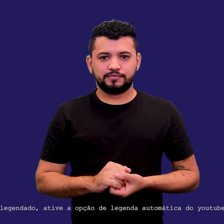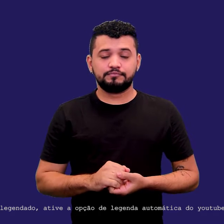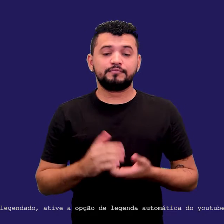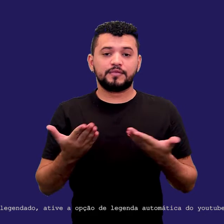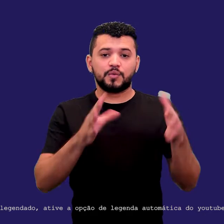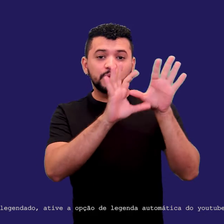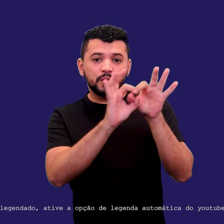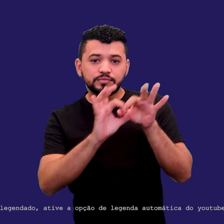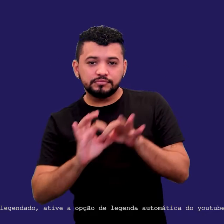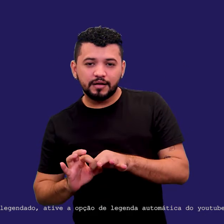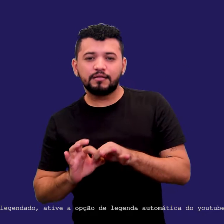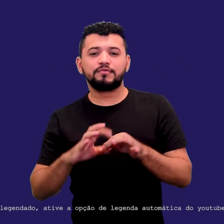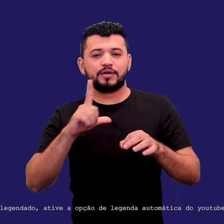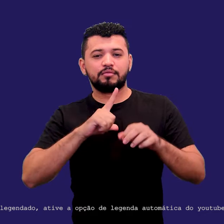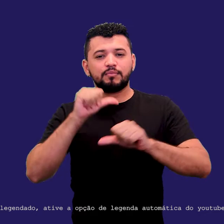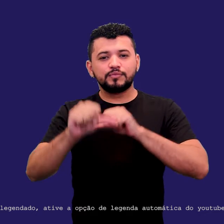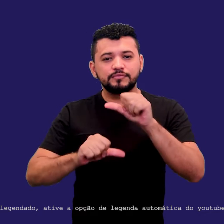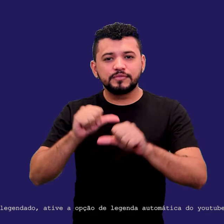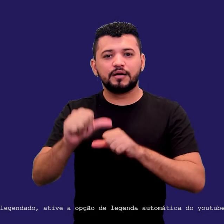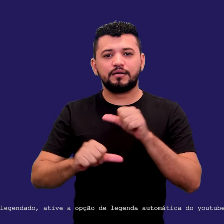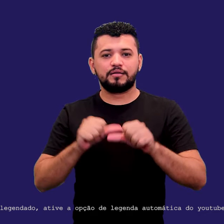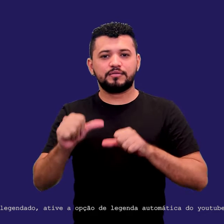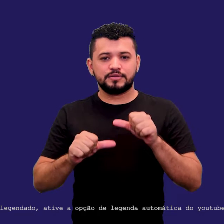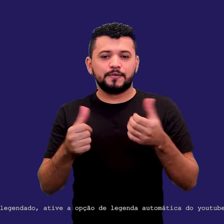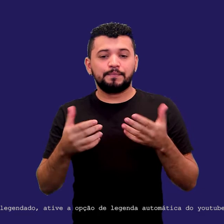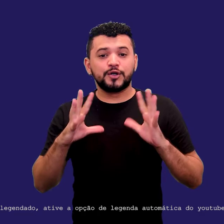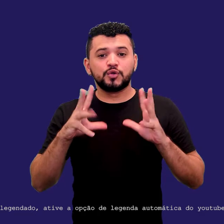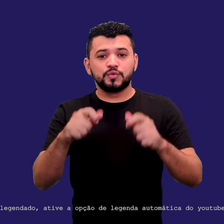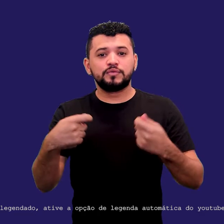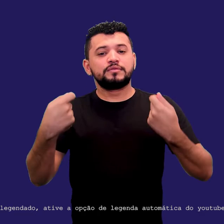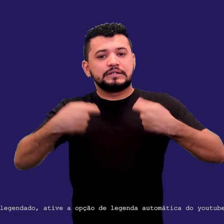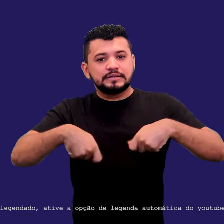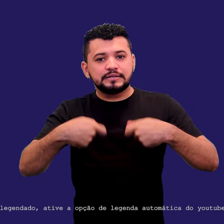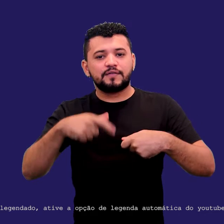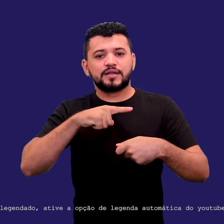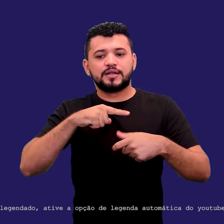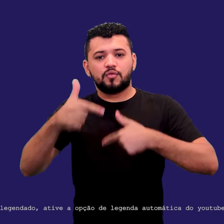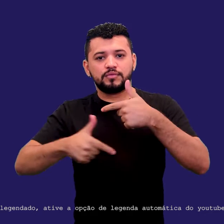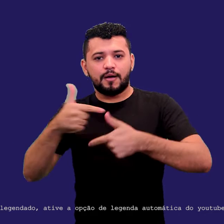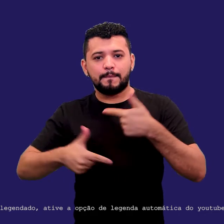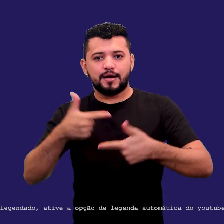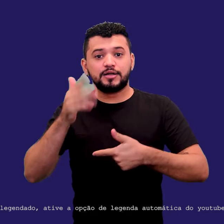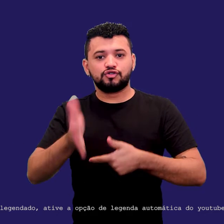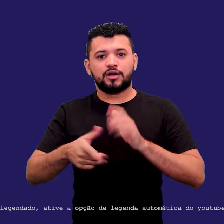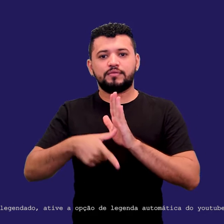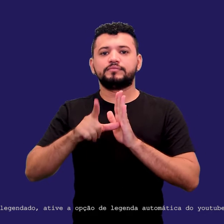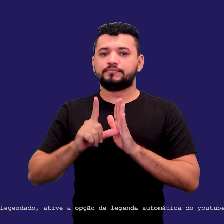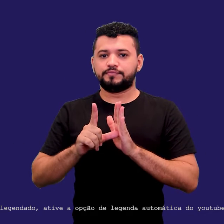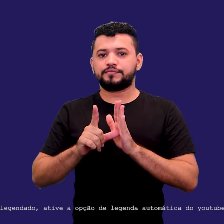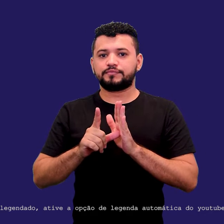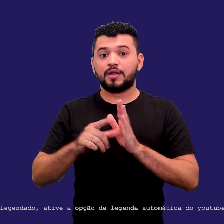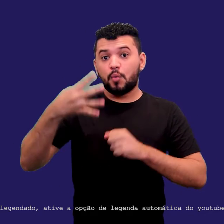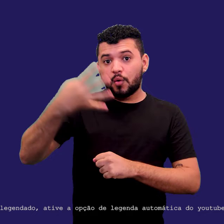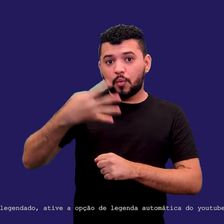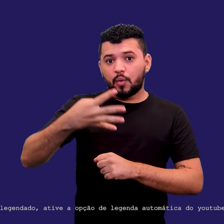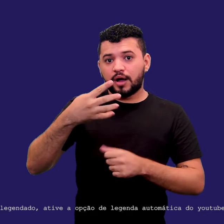Em um contexto de tantas mudanças, tendências que já eram esperadas no mercado de trabalho foram antecipadas. Com